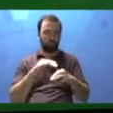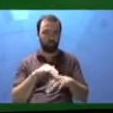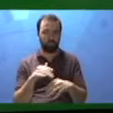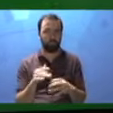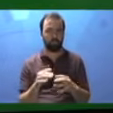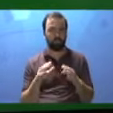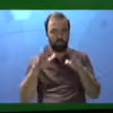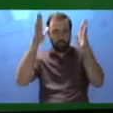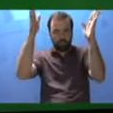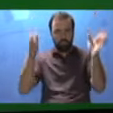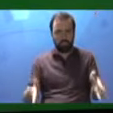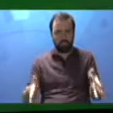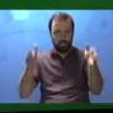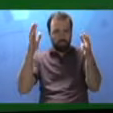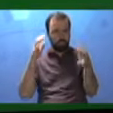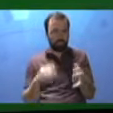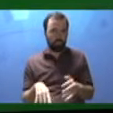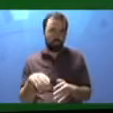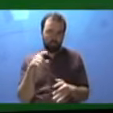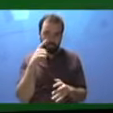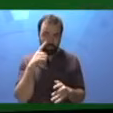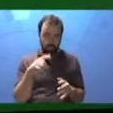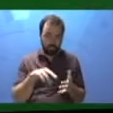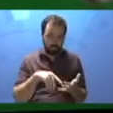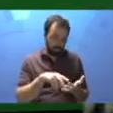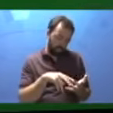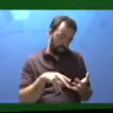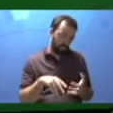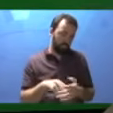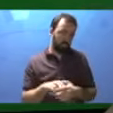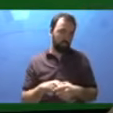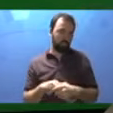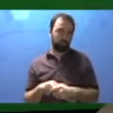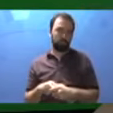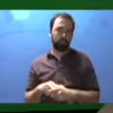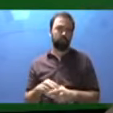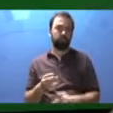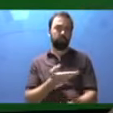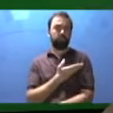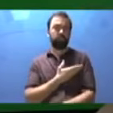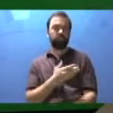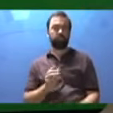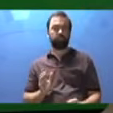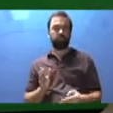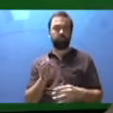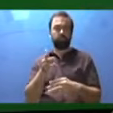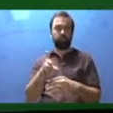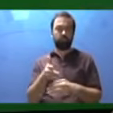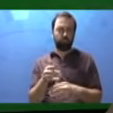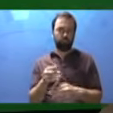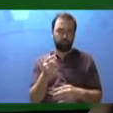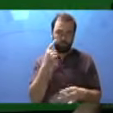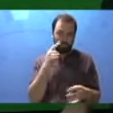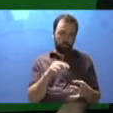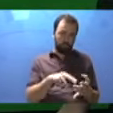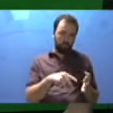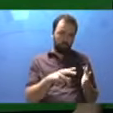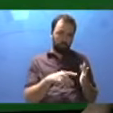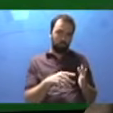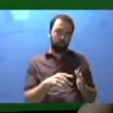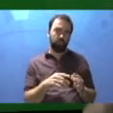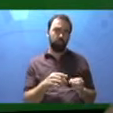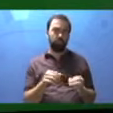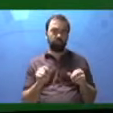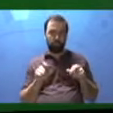rapidamente. Para onde eles desejam ir. Os amigos foram então olhar a planta para